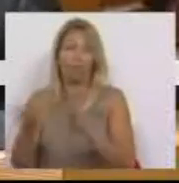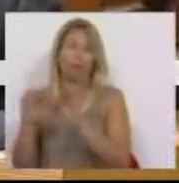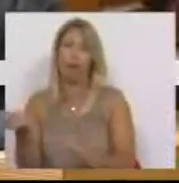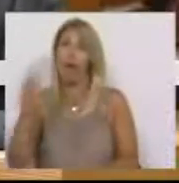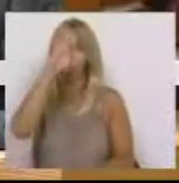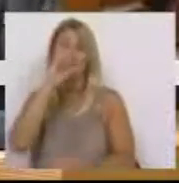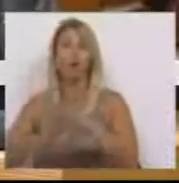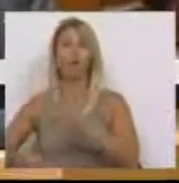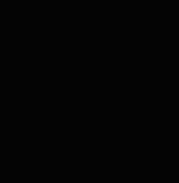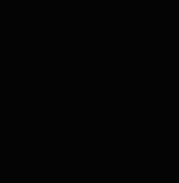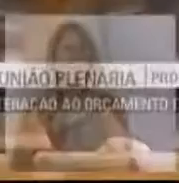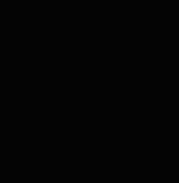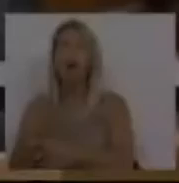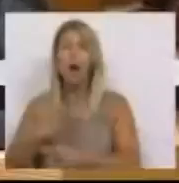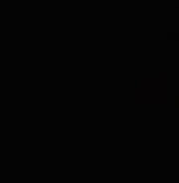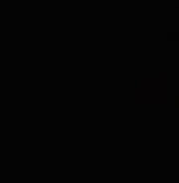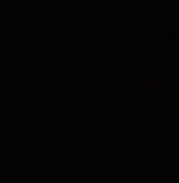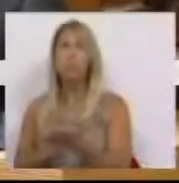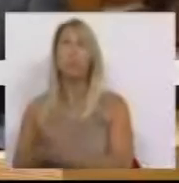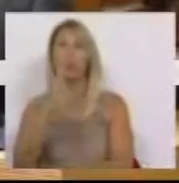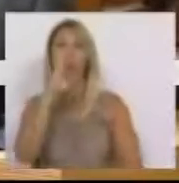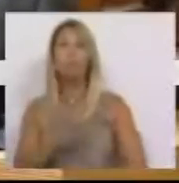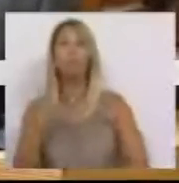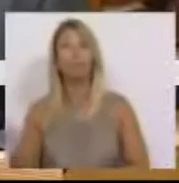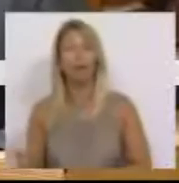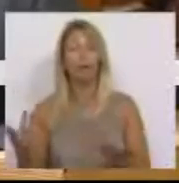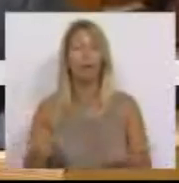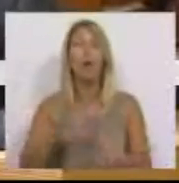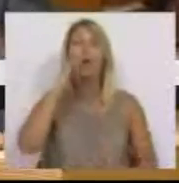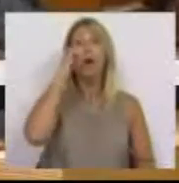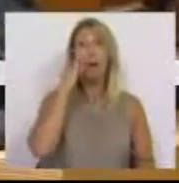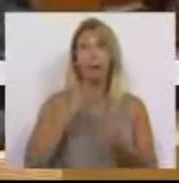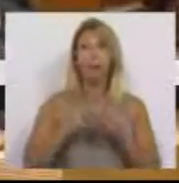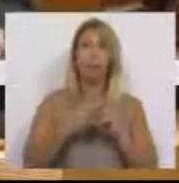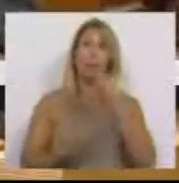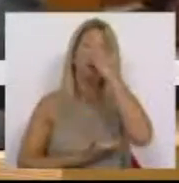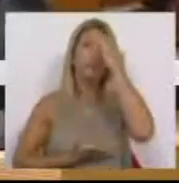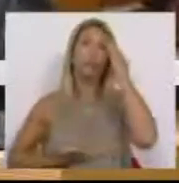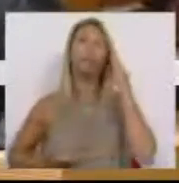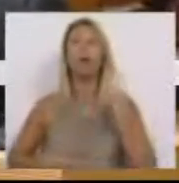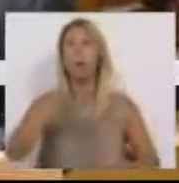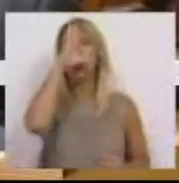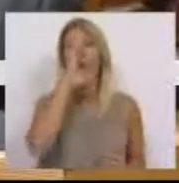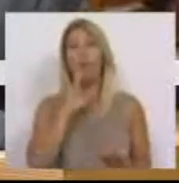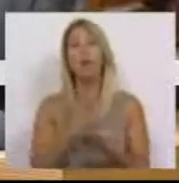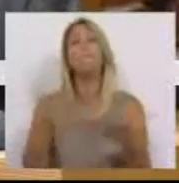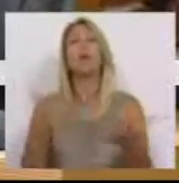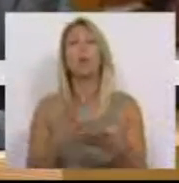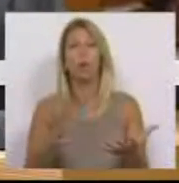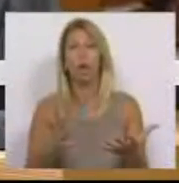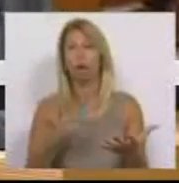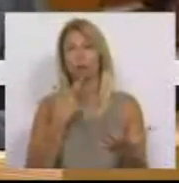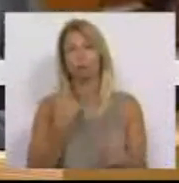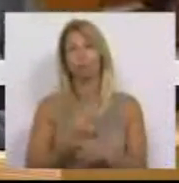Também relativamente ao governo, o Governo e a maioria insistem em tapar o sol como a peneira.